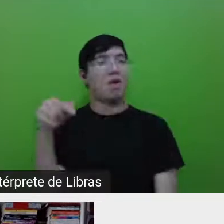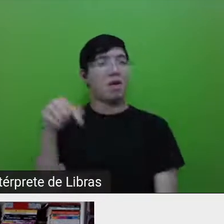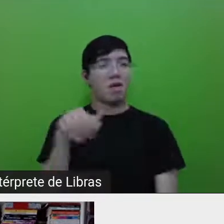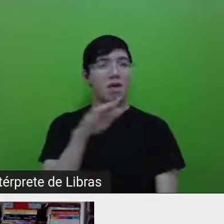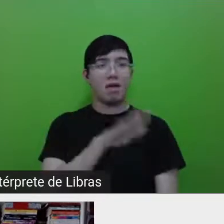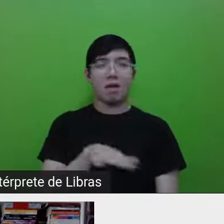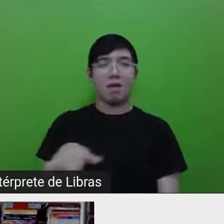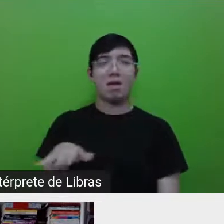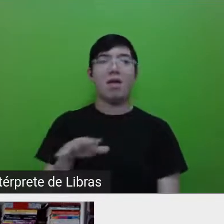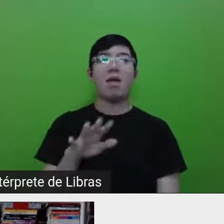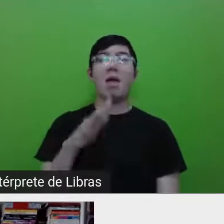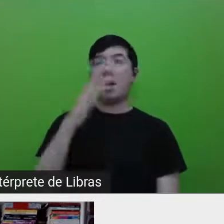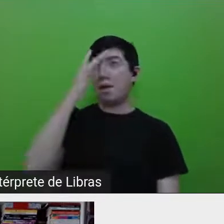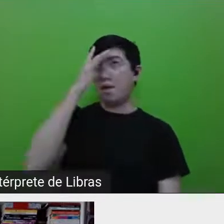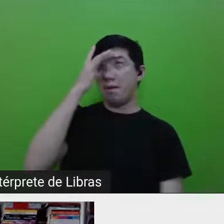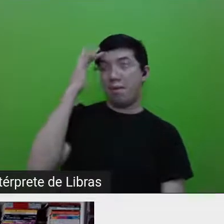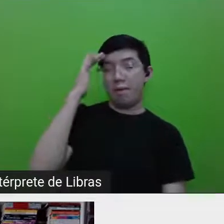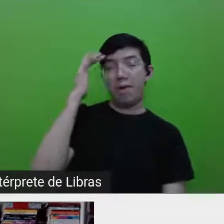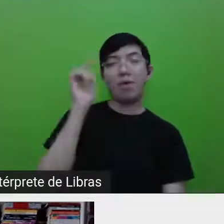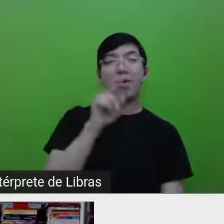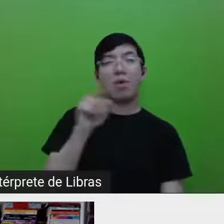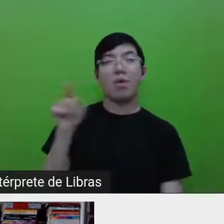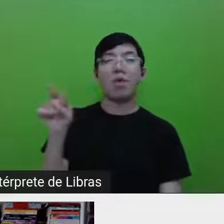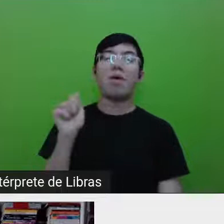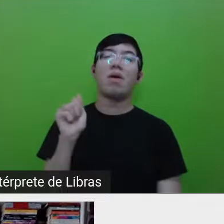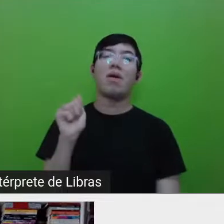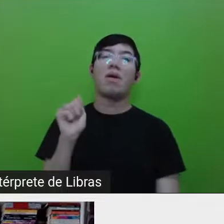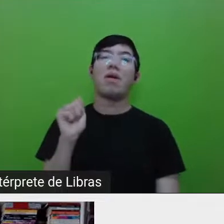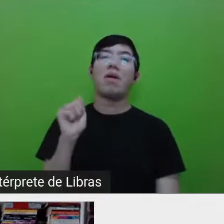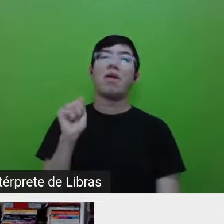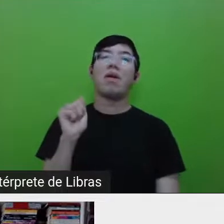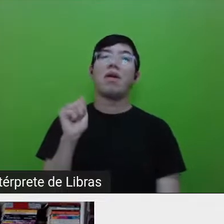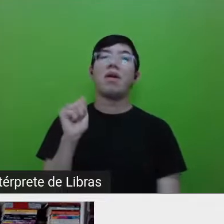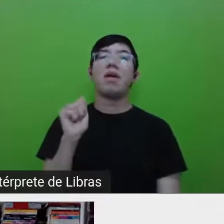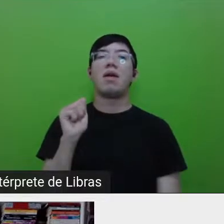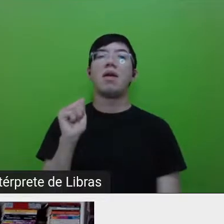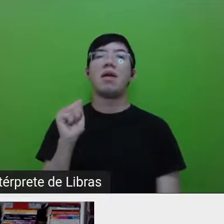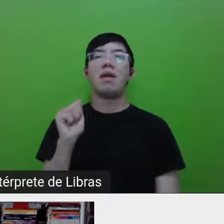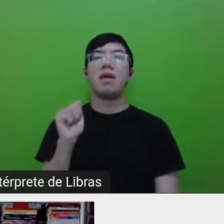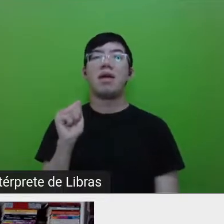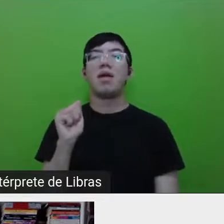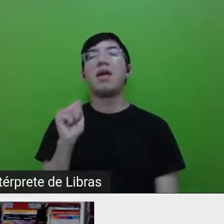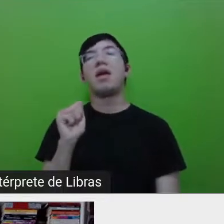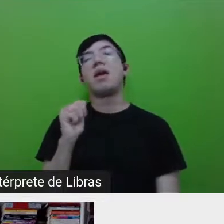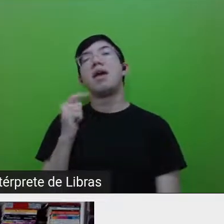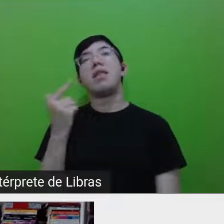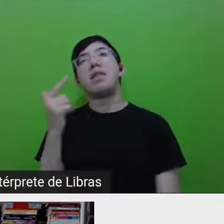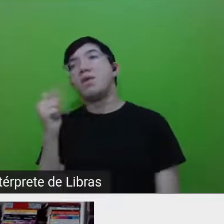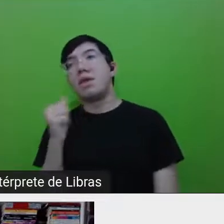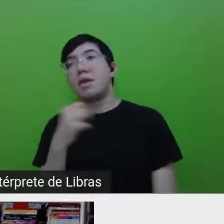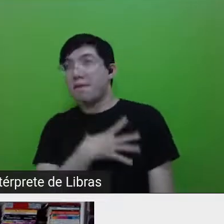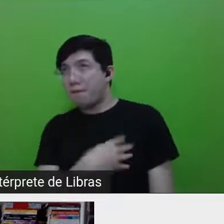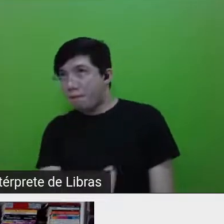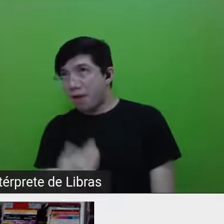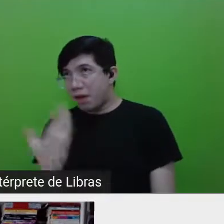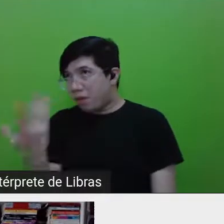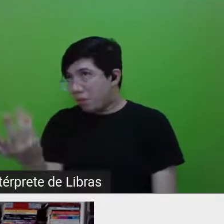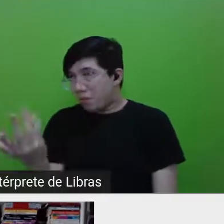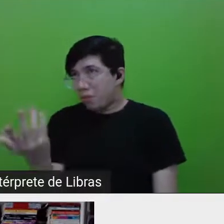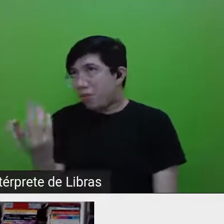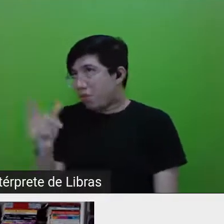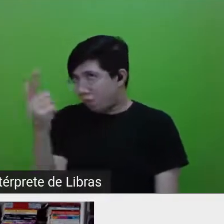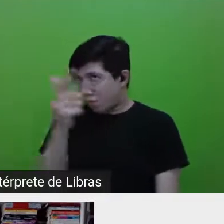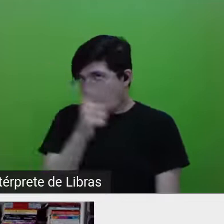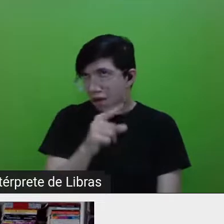são pais, se liguem, existe ao seu redor mães sobrecarregadas, então, assim, se disponha a trazer as